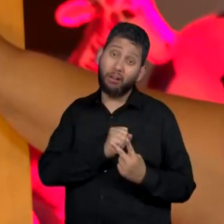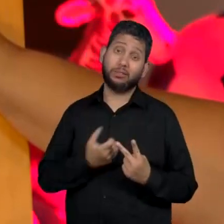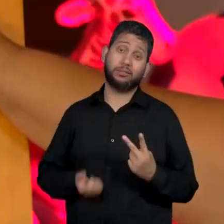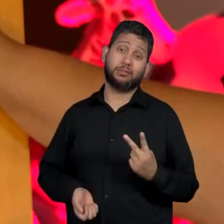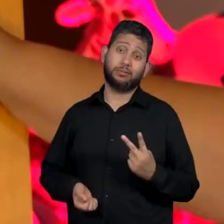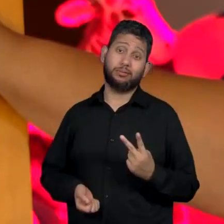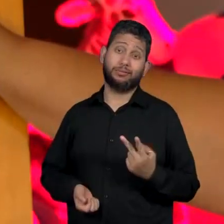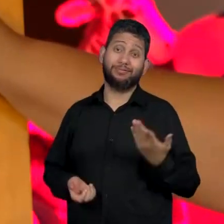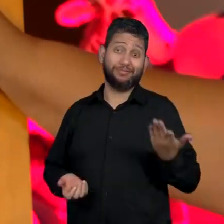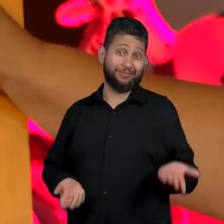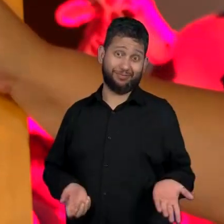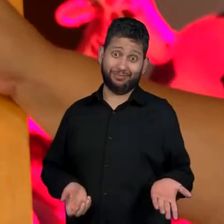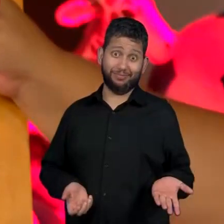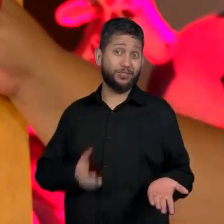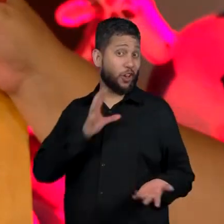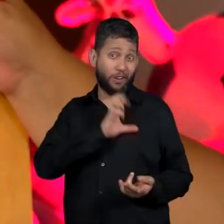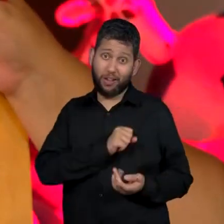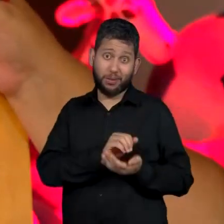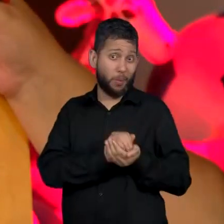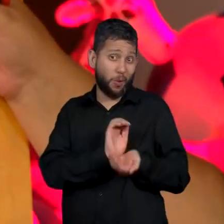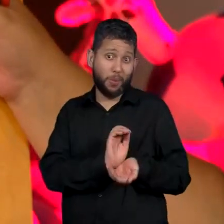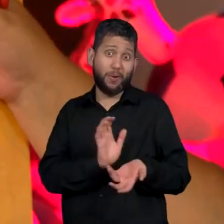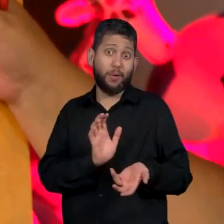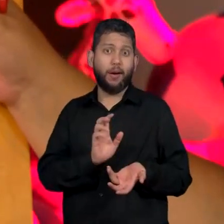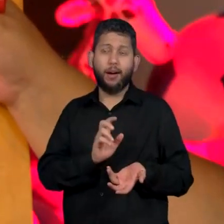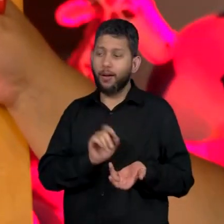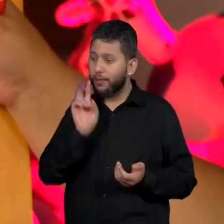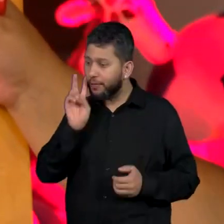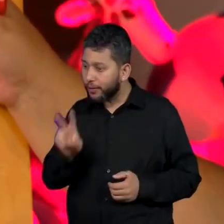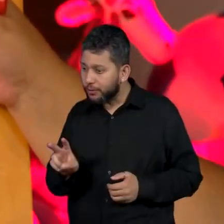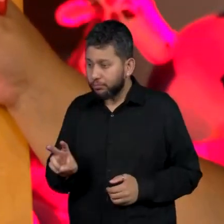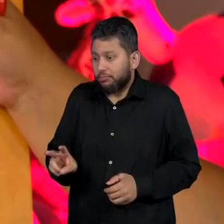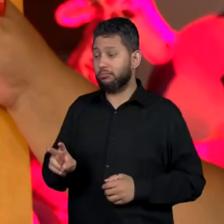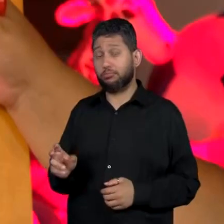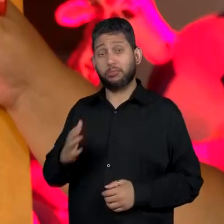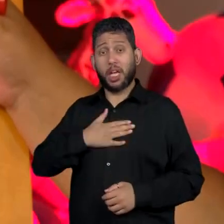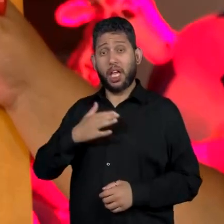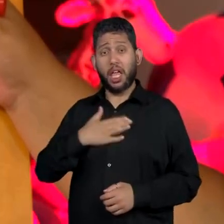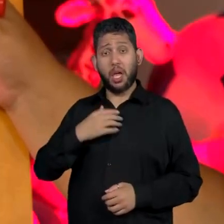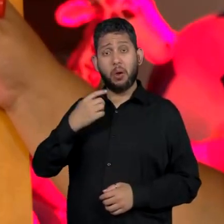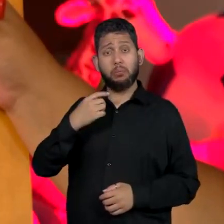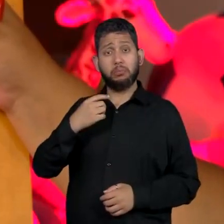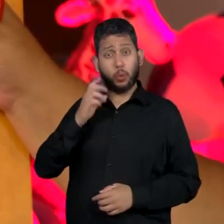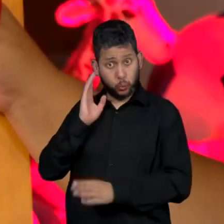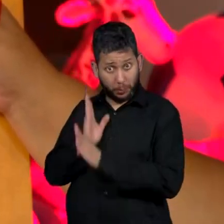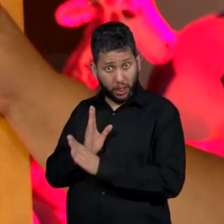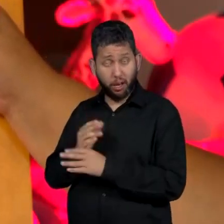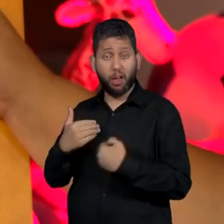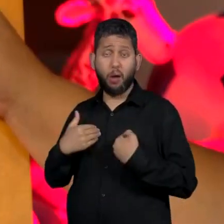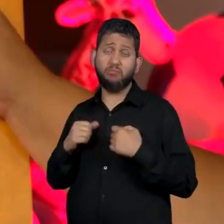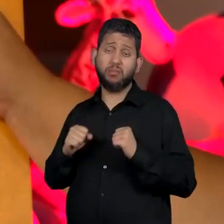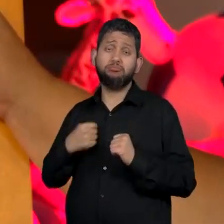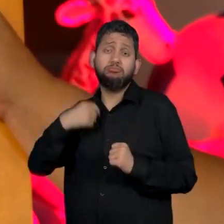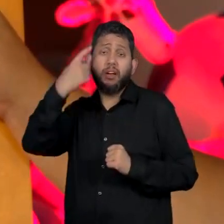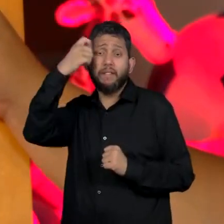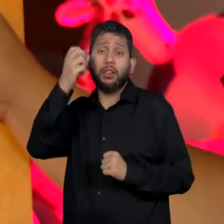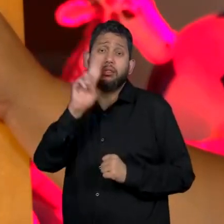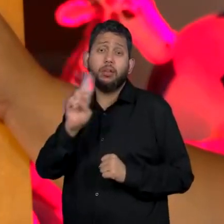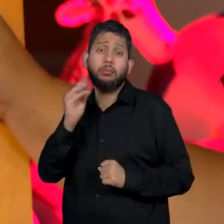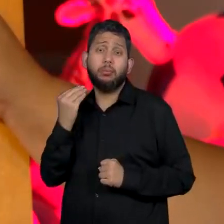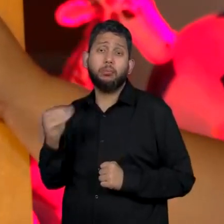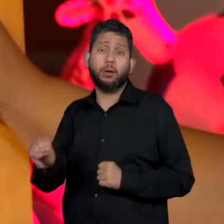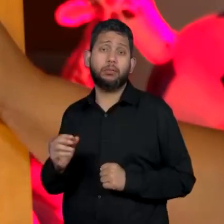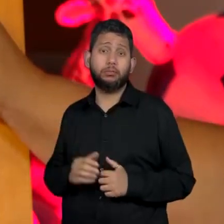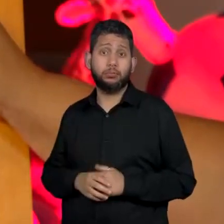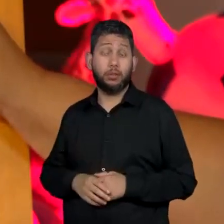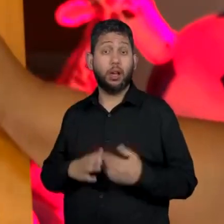E para toda a descoberta científica, a maioria delas, a descoberta recebe o nome que o pesquisador dá. Muitas vezes até